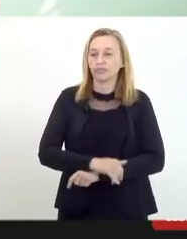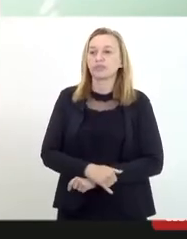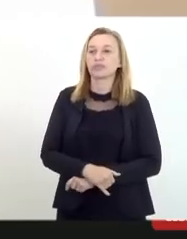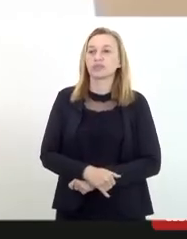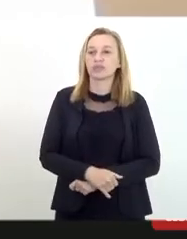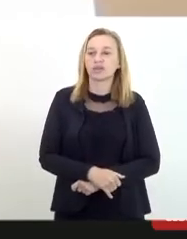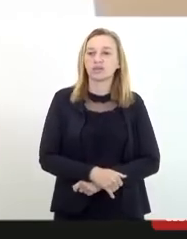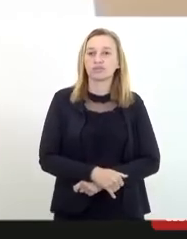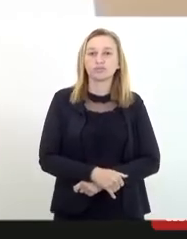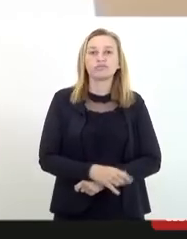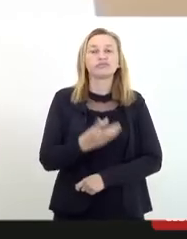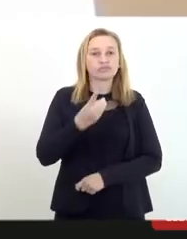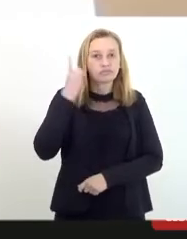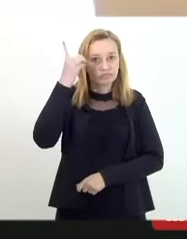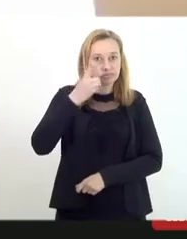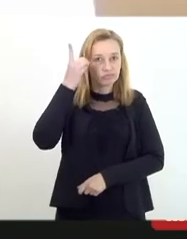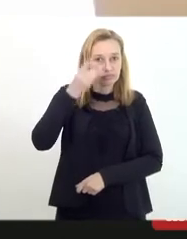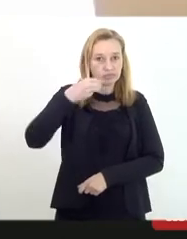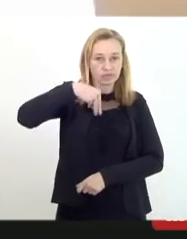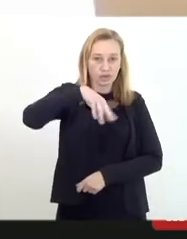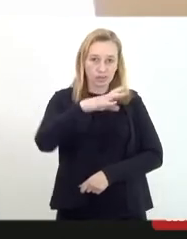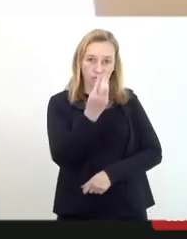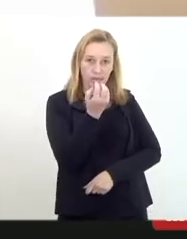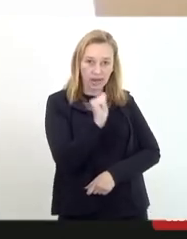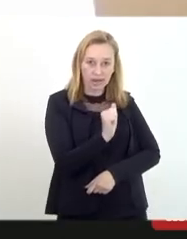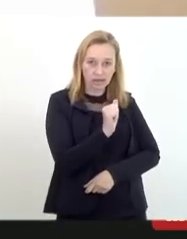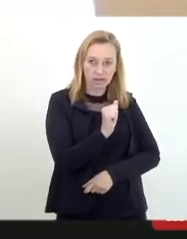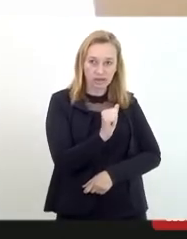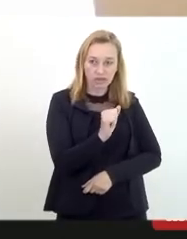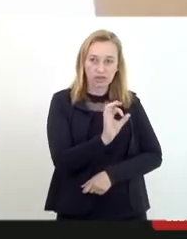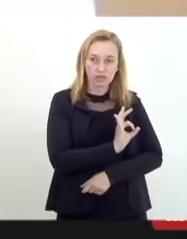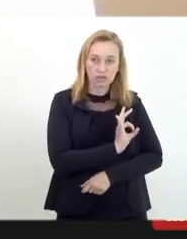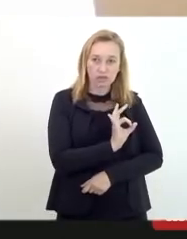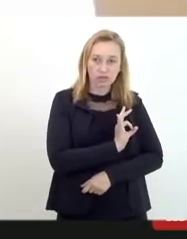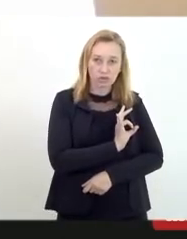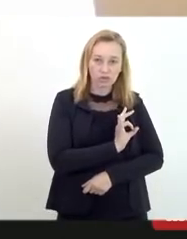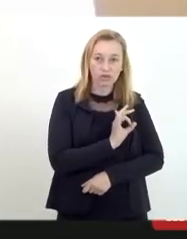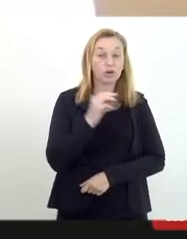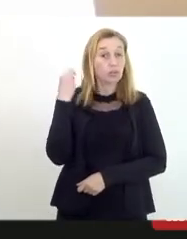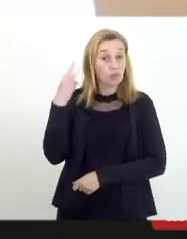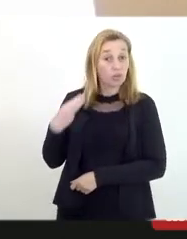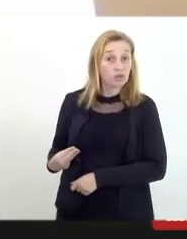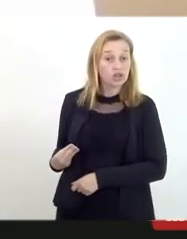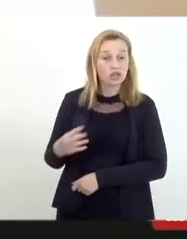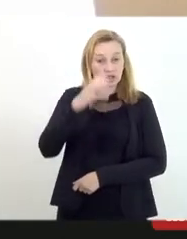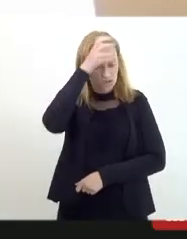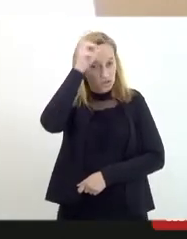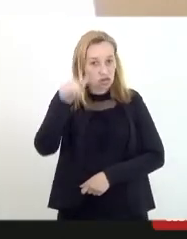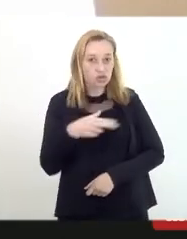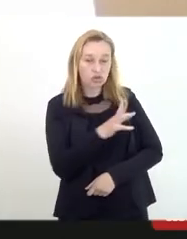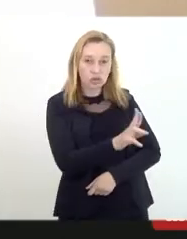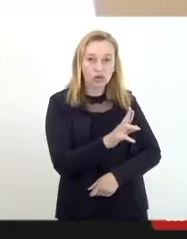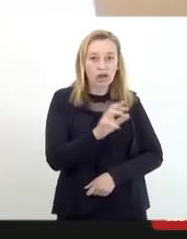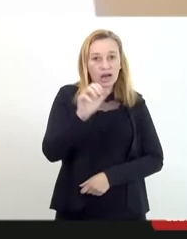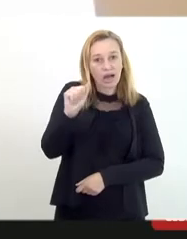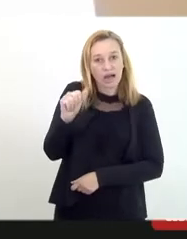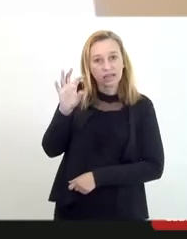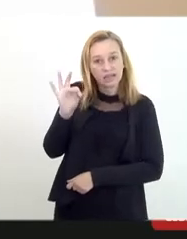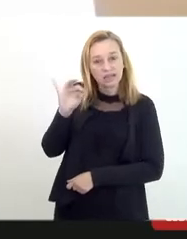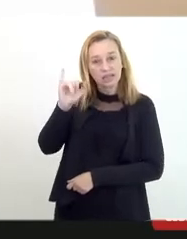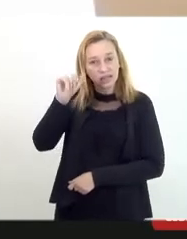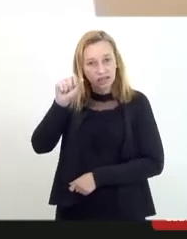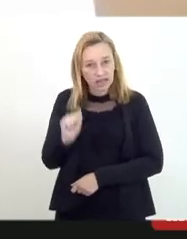Excelentíssima deputada Marta Rocha, excelentíssima deputada Mônica Francisco, deputada Tia Ju, deputado Átila Nunes,